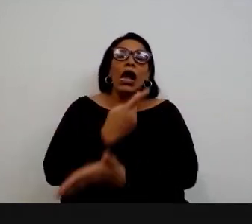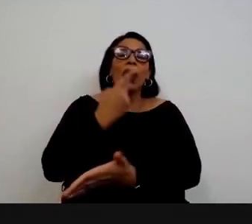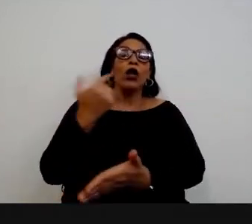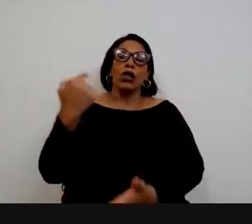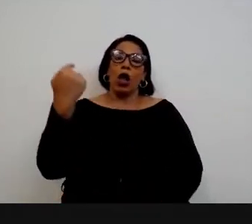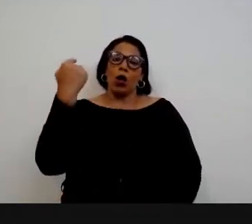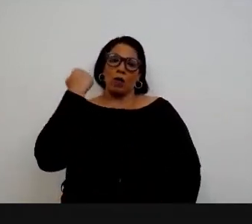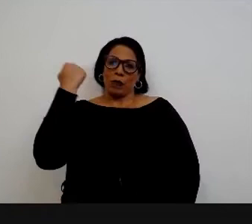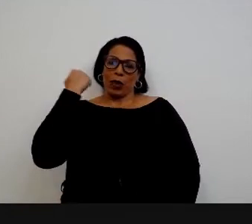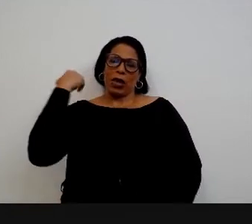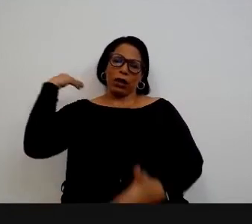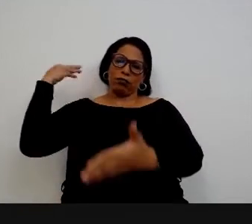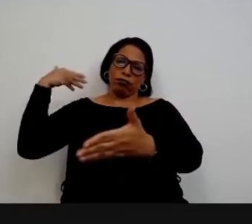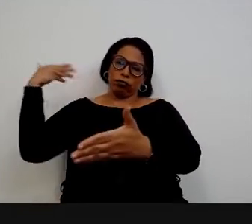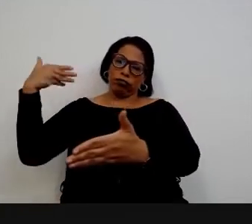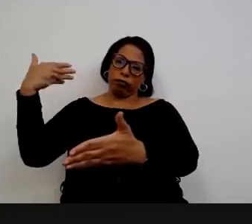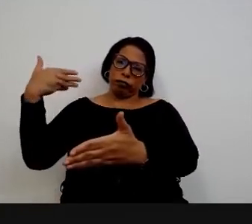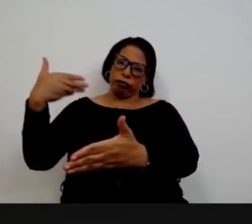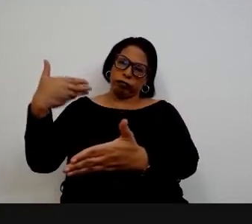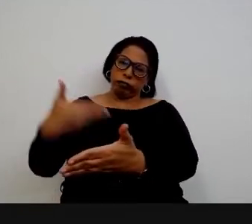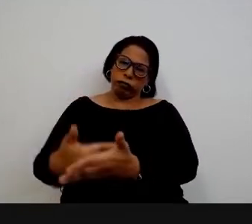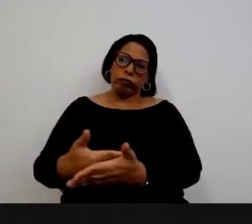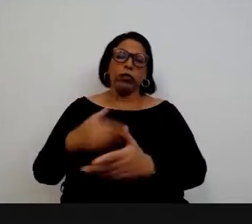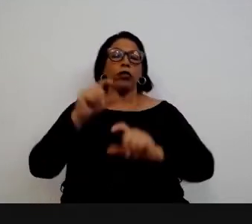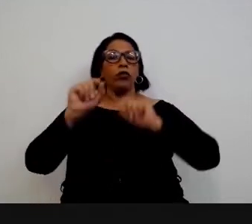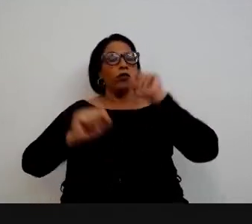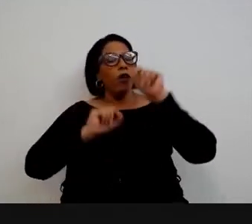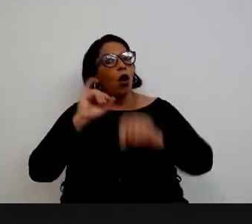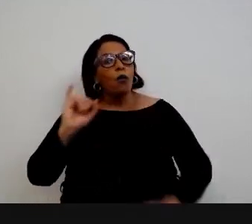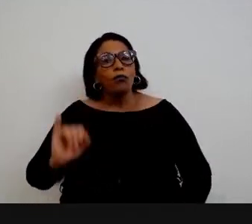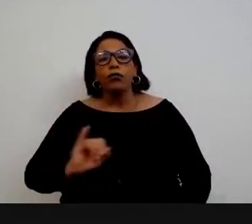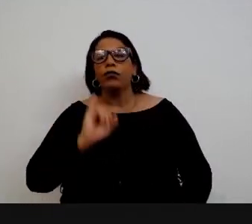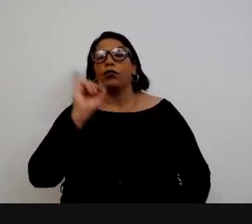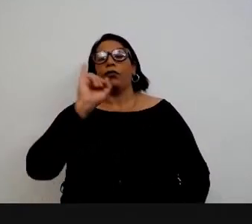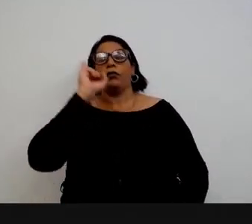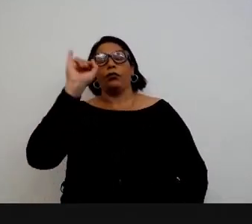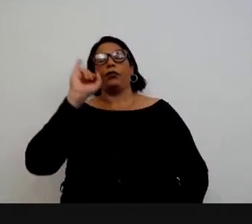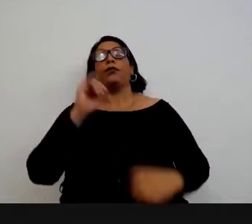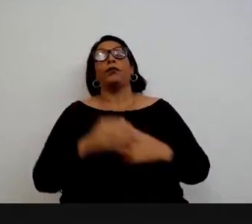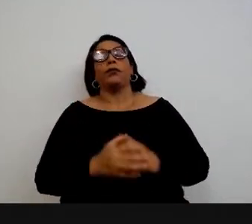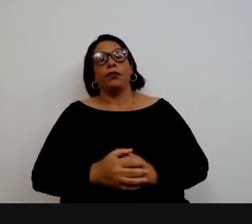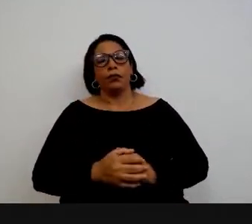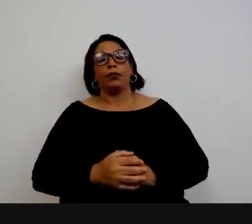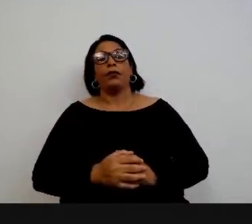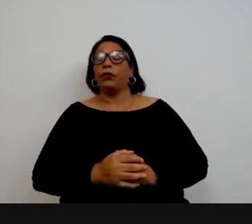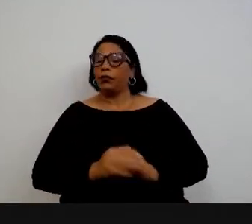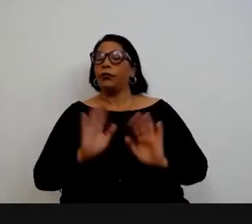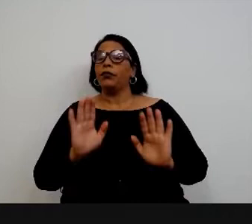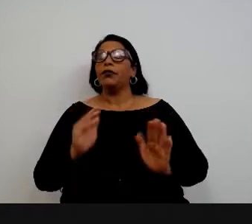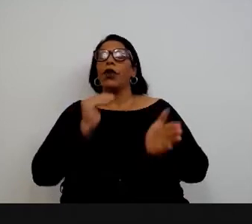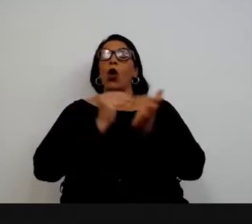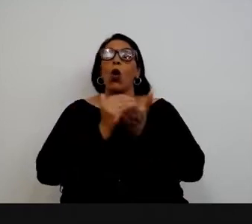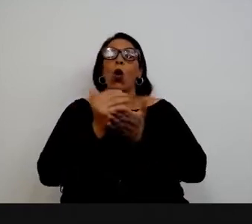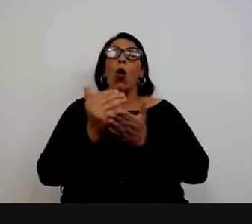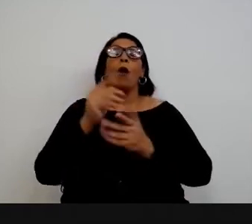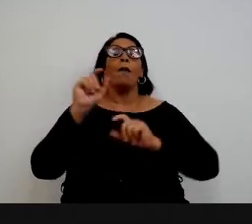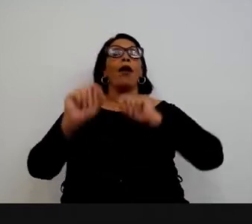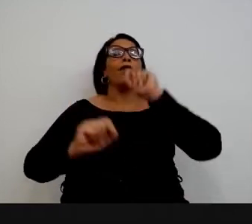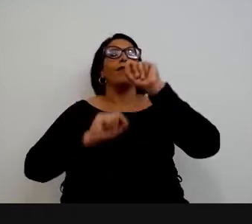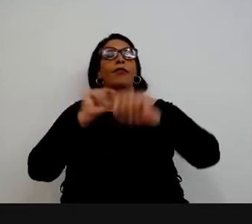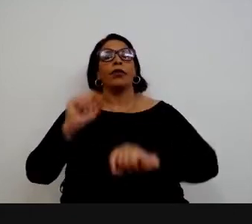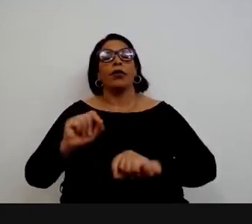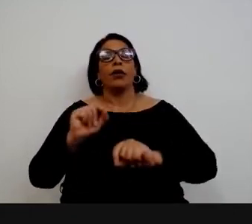aconteceram ao longo dessa caminhada, também fatos bastante importantes. Eu começo, então,